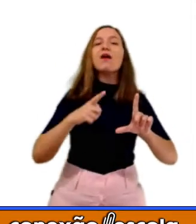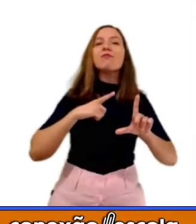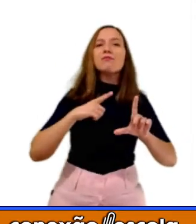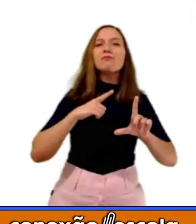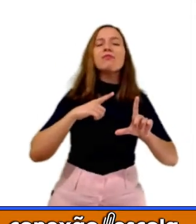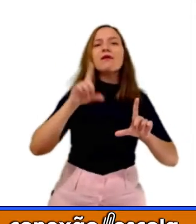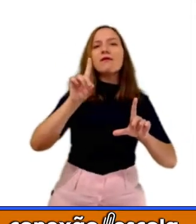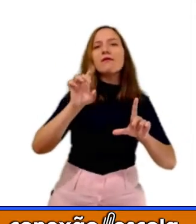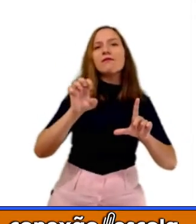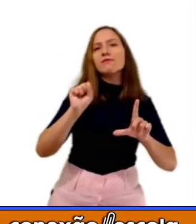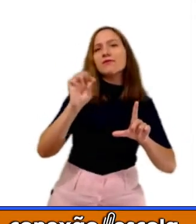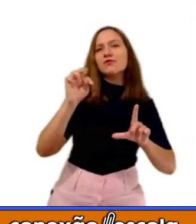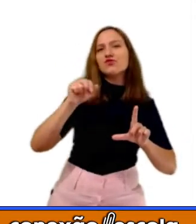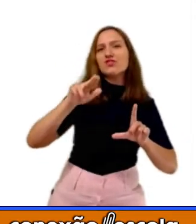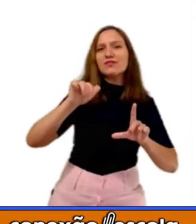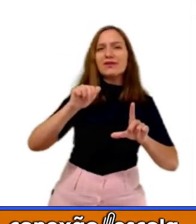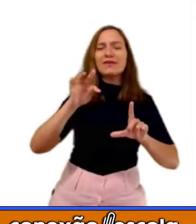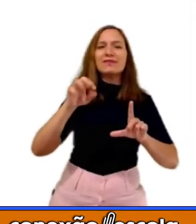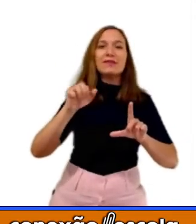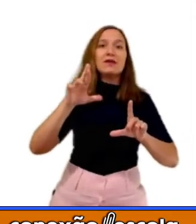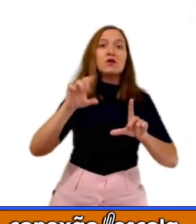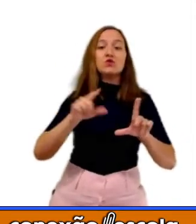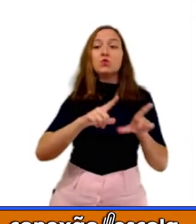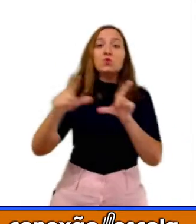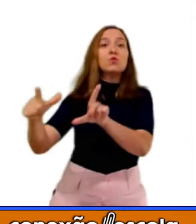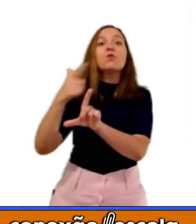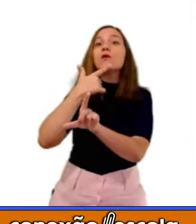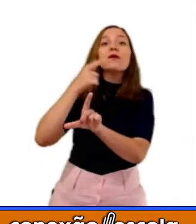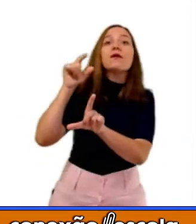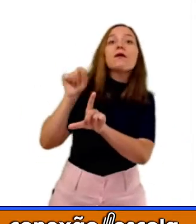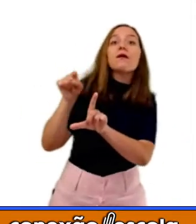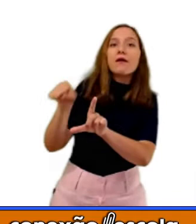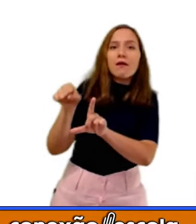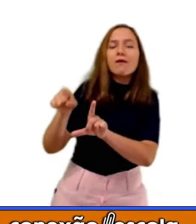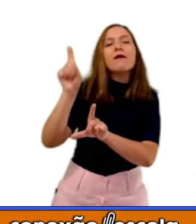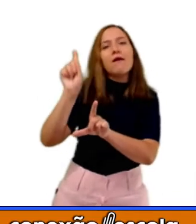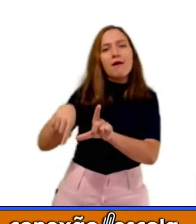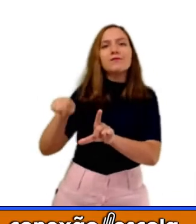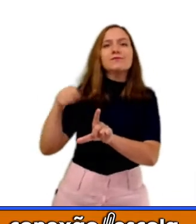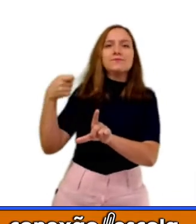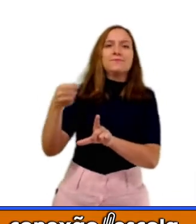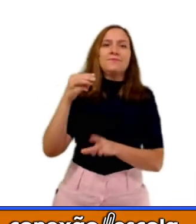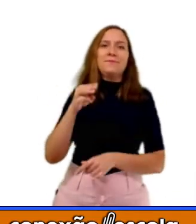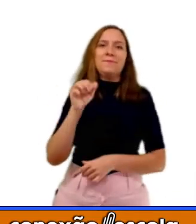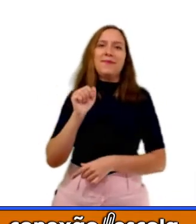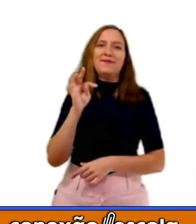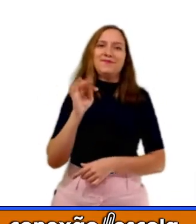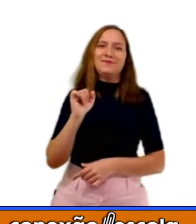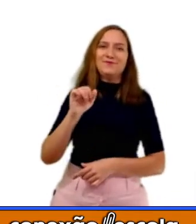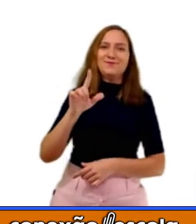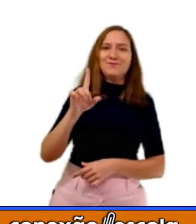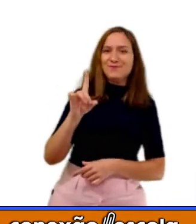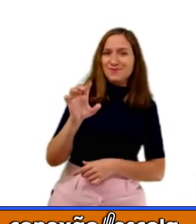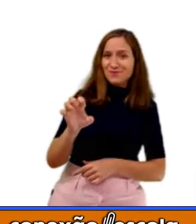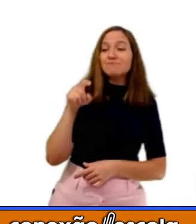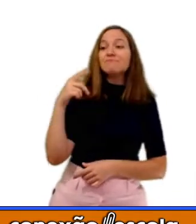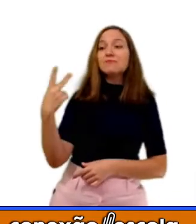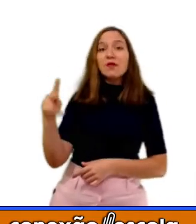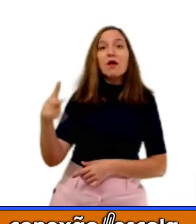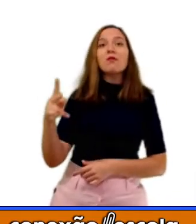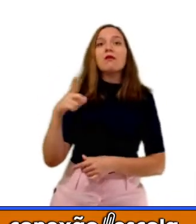É a Matilde. Então, eu estou escrevendo o bilhete para a Matilde e pedindo para ela, para ela seguir algumas